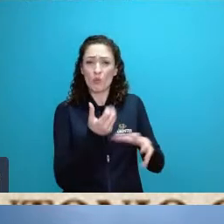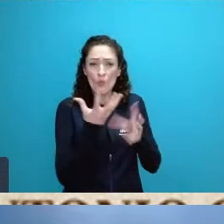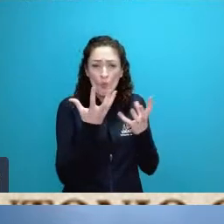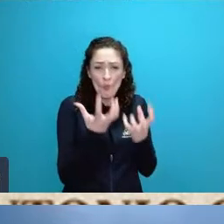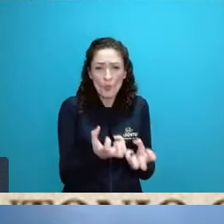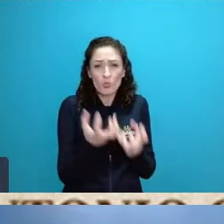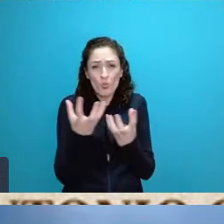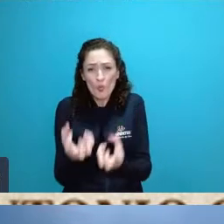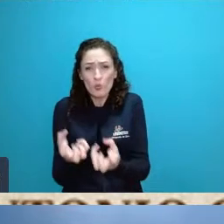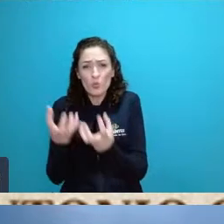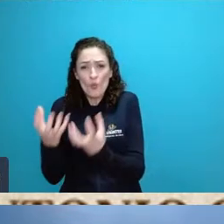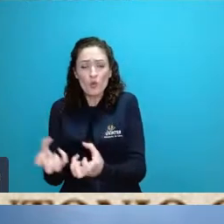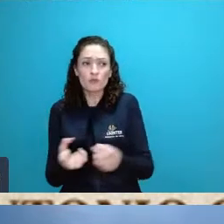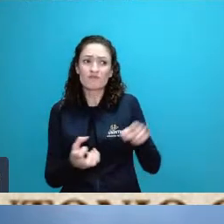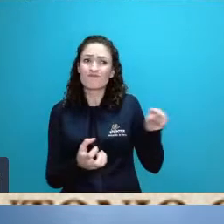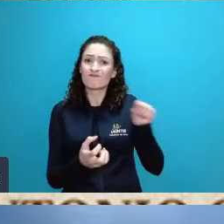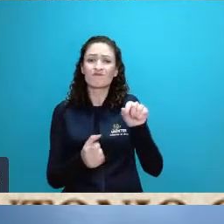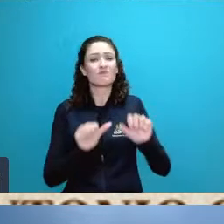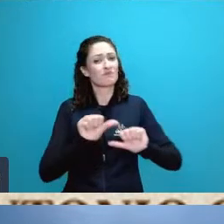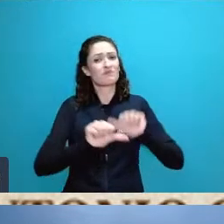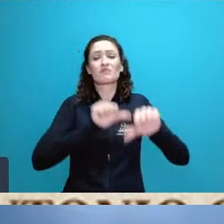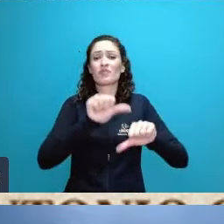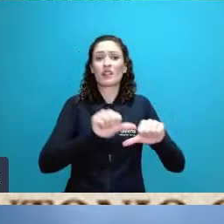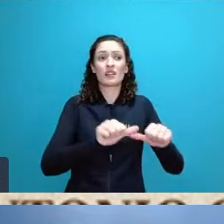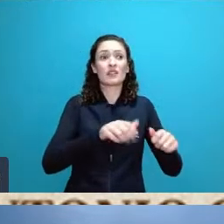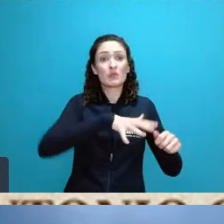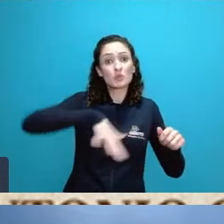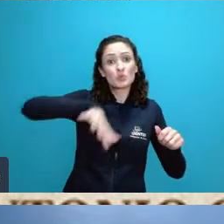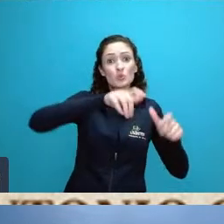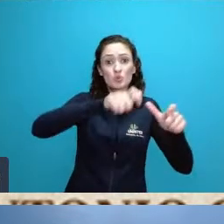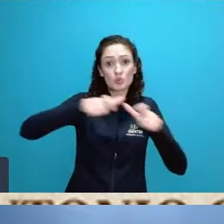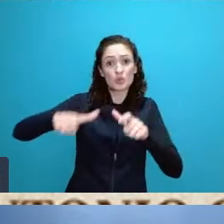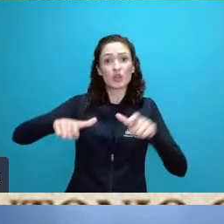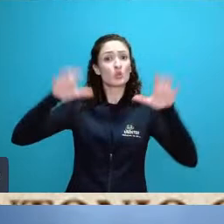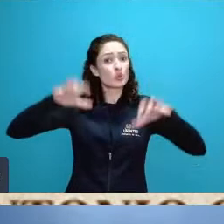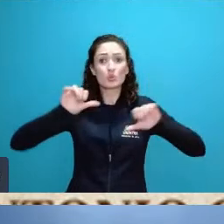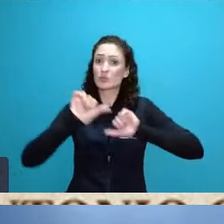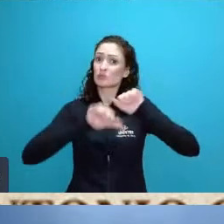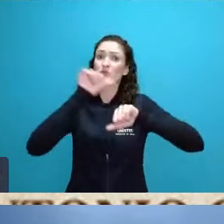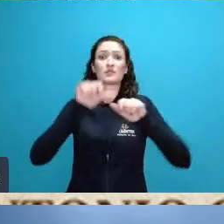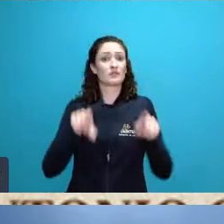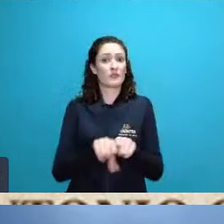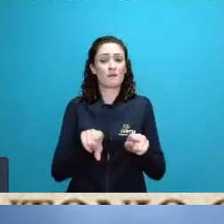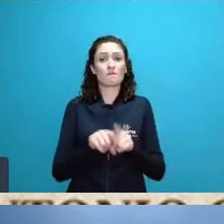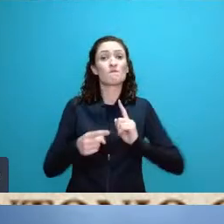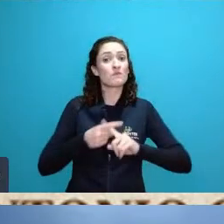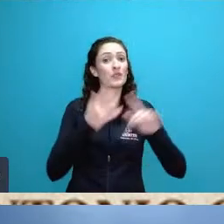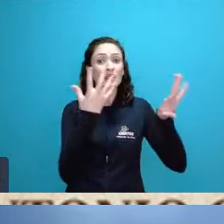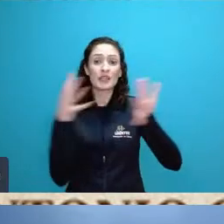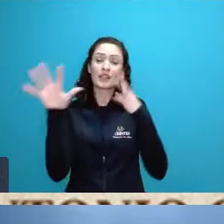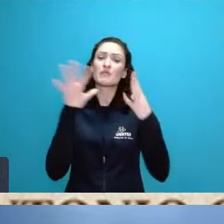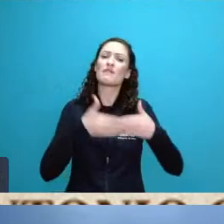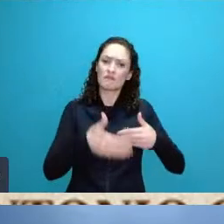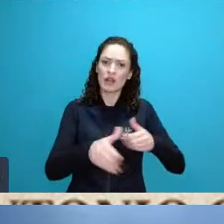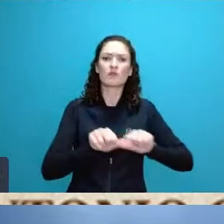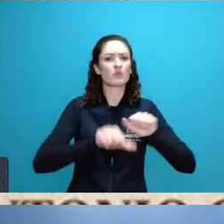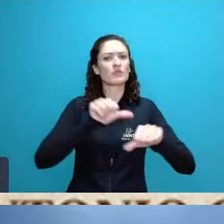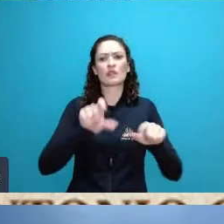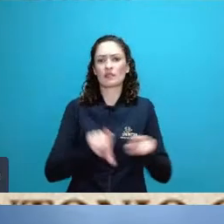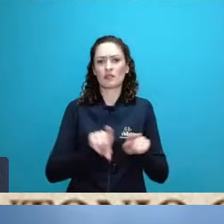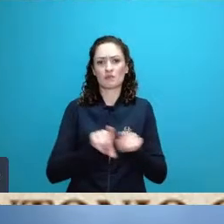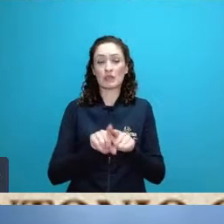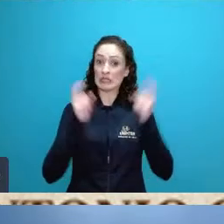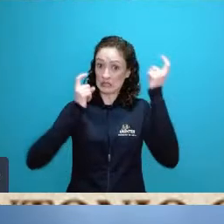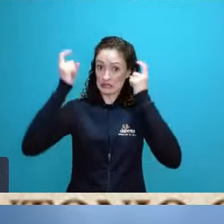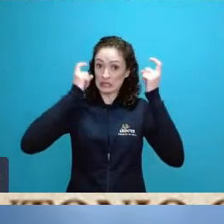a conformação das chuvas na região então é uma situação muito preocupante porque nós